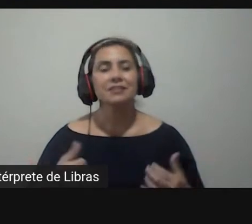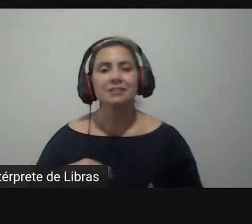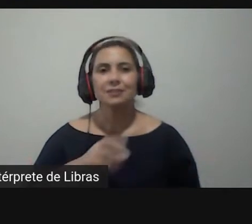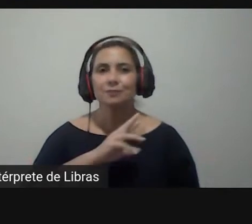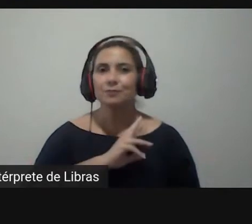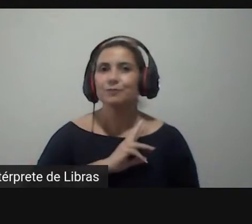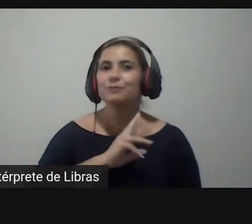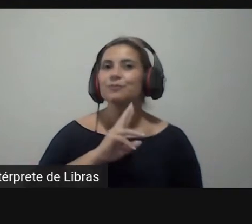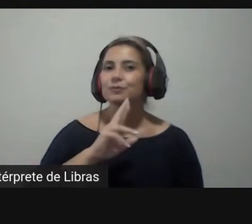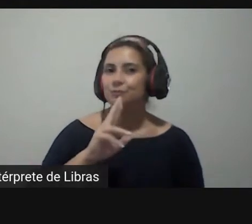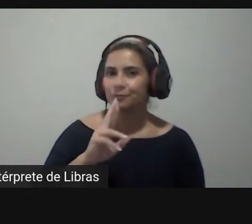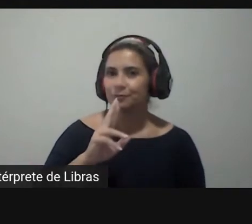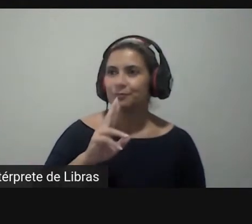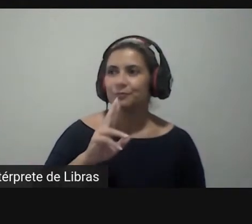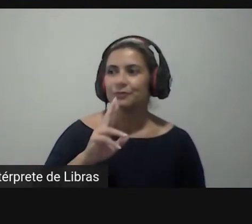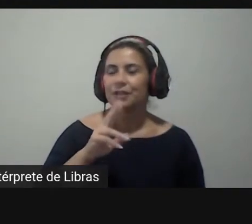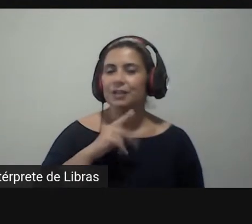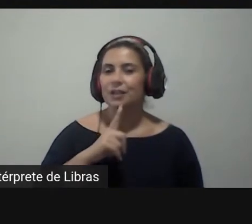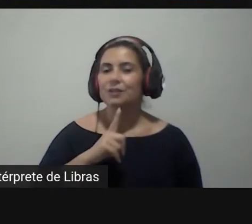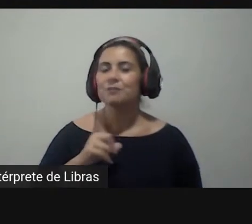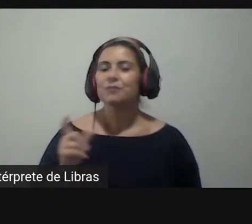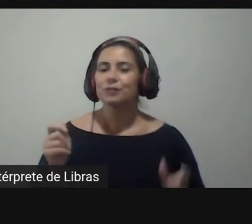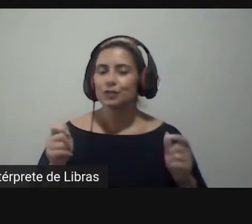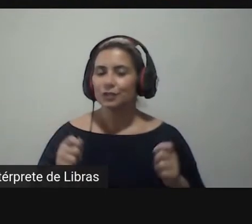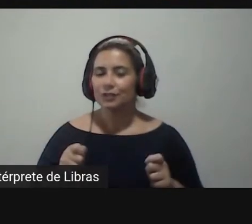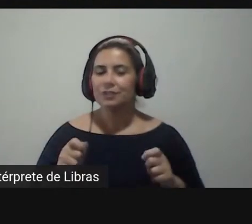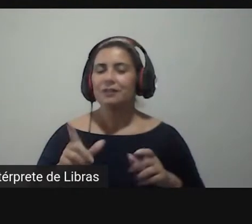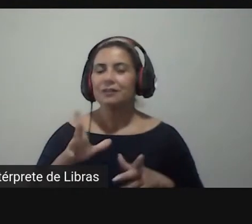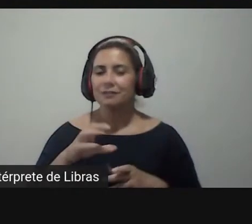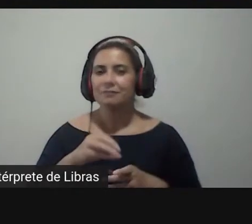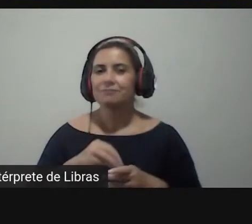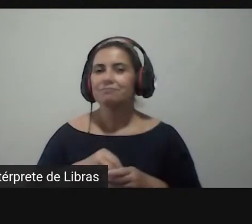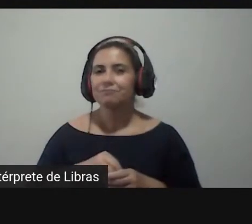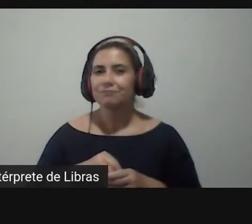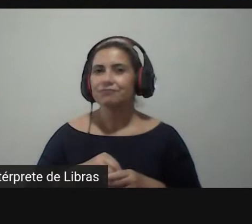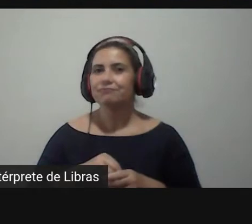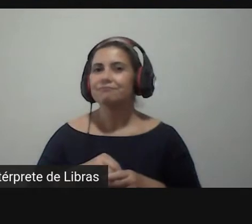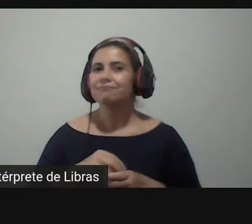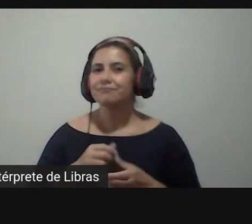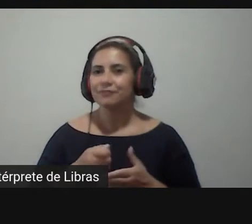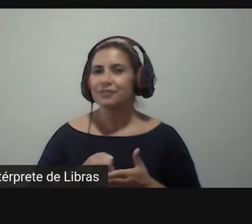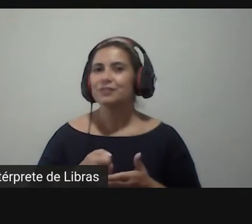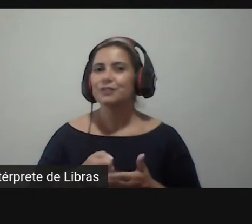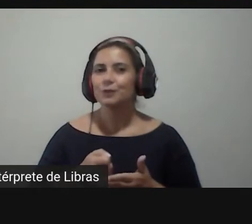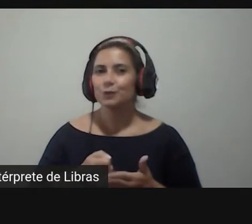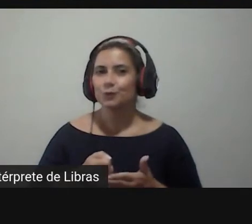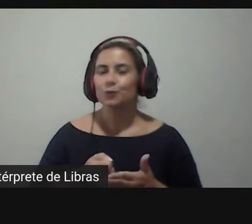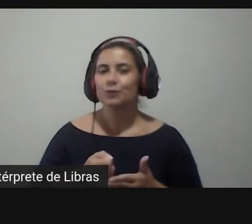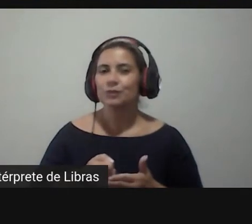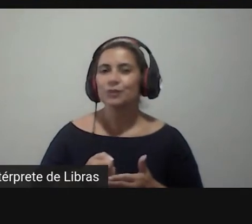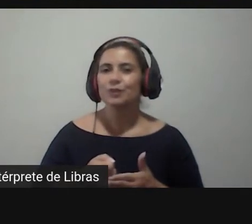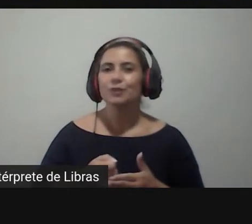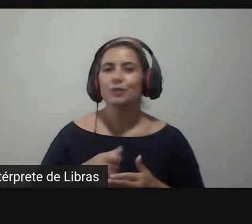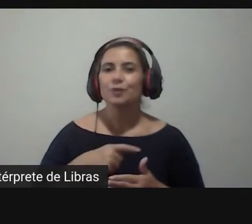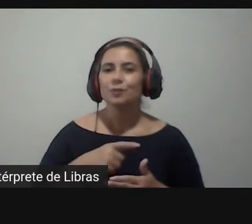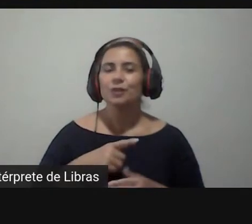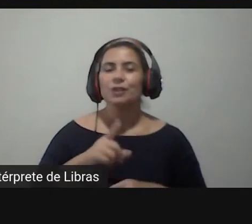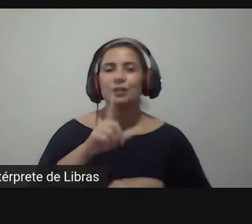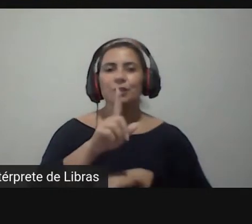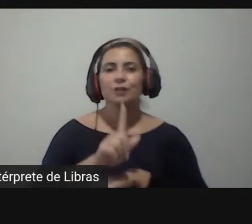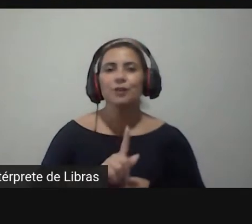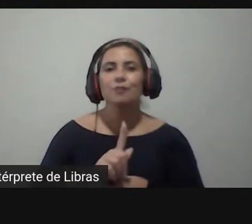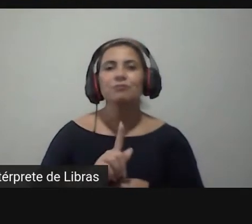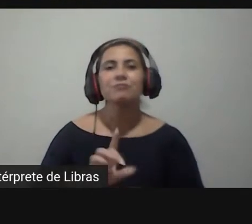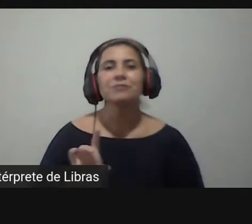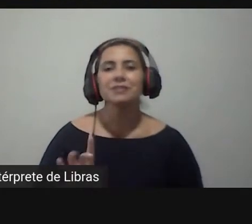responsabilidade pode estar e deve estar a encargo do gestor e que